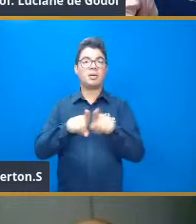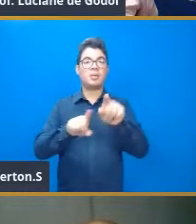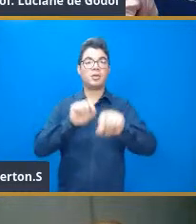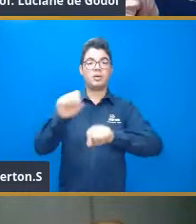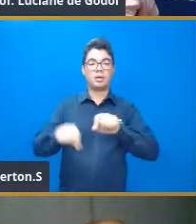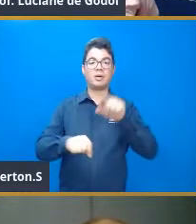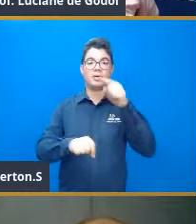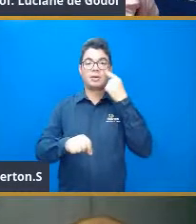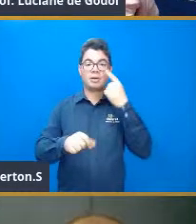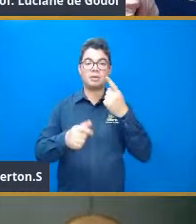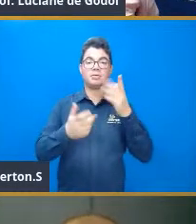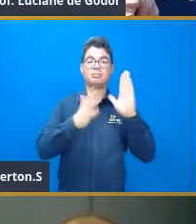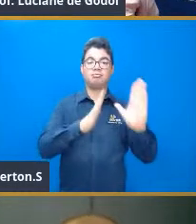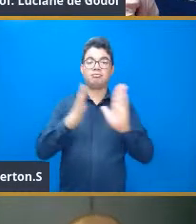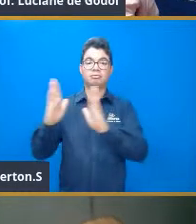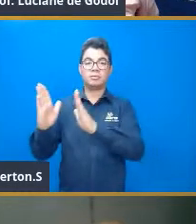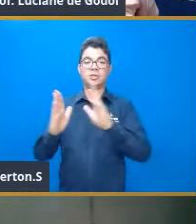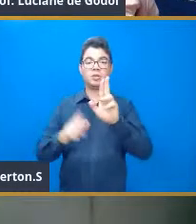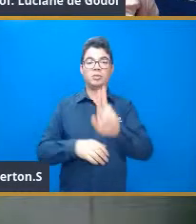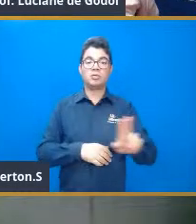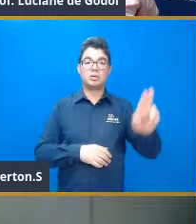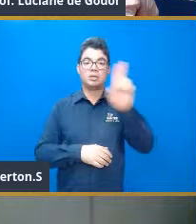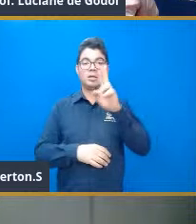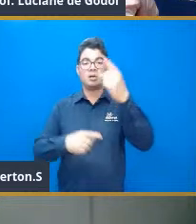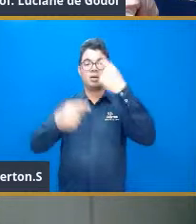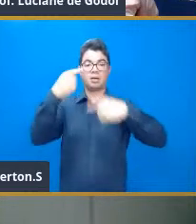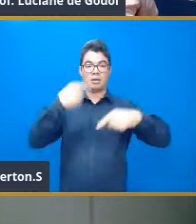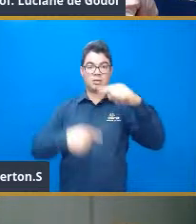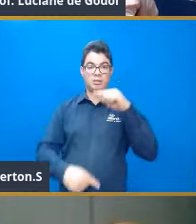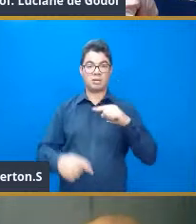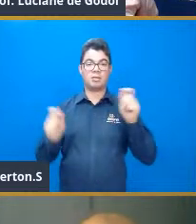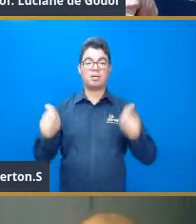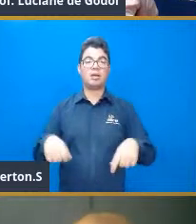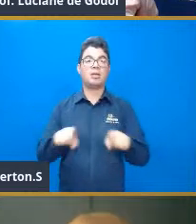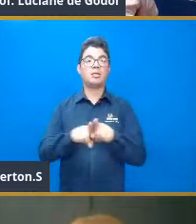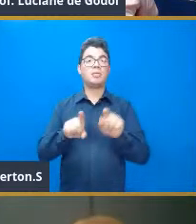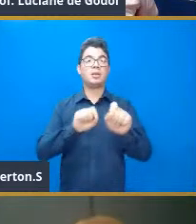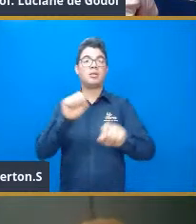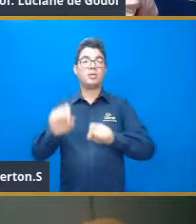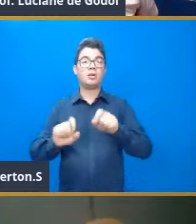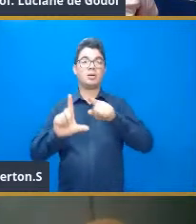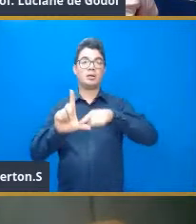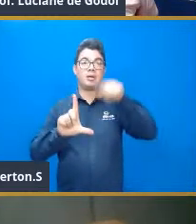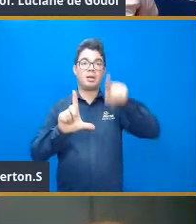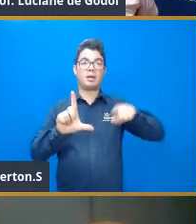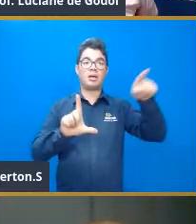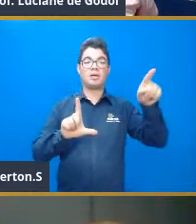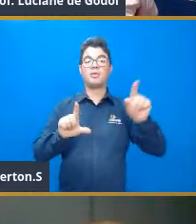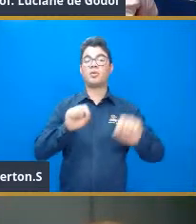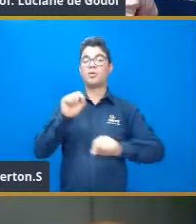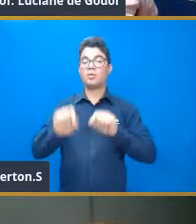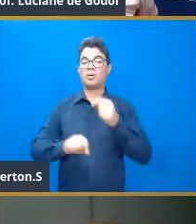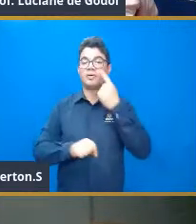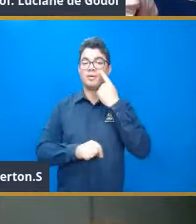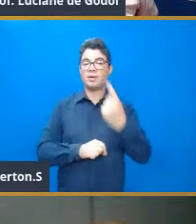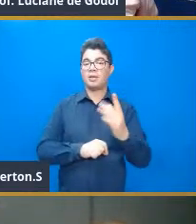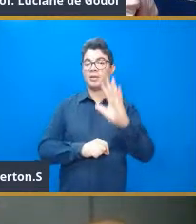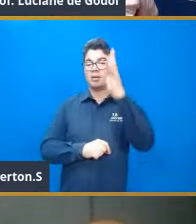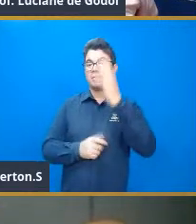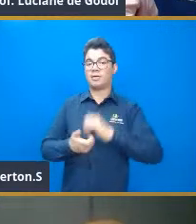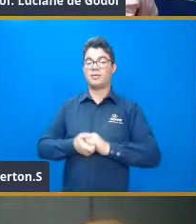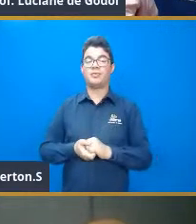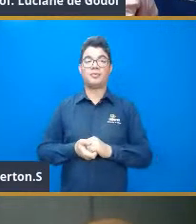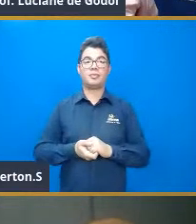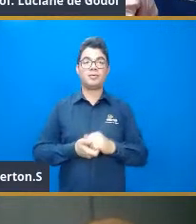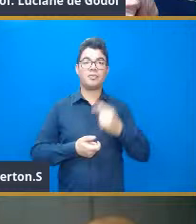sequência, nós vamos utilizar uma regressão. E por que do gráfico? Fica mais fácil, se eu desavizarmos ali, né, o que está acontecendo. E a gente vai